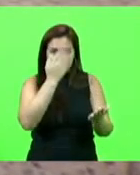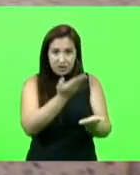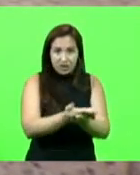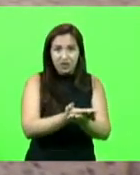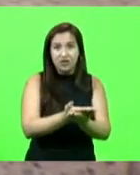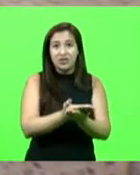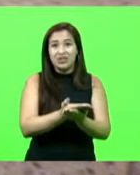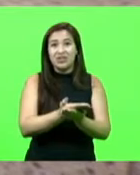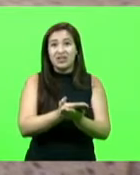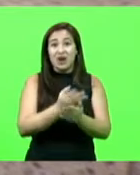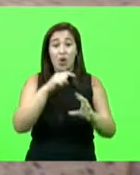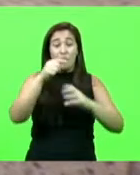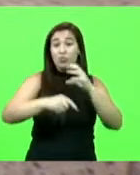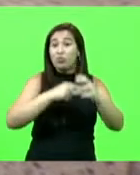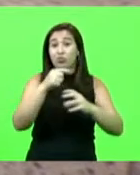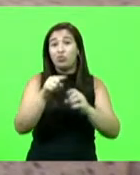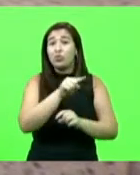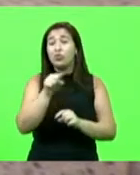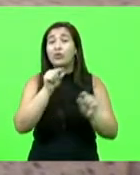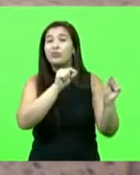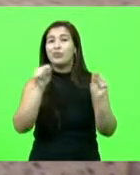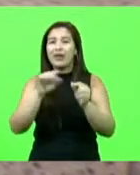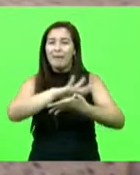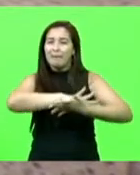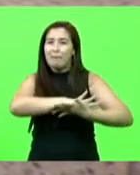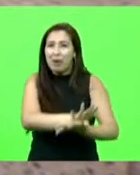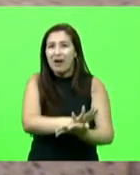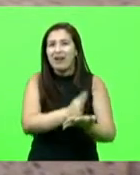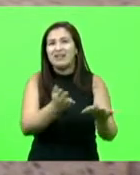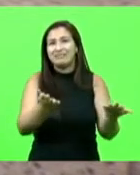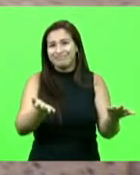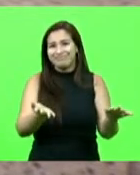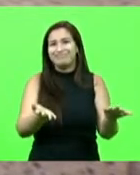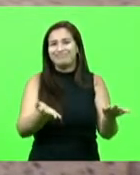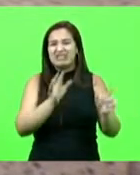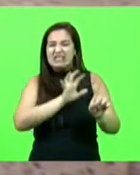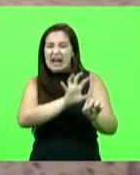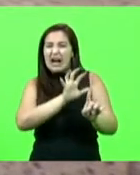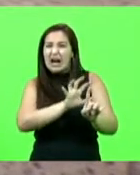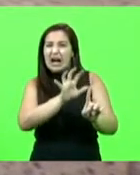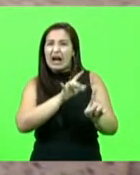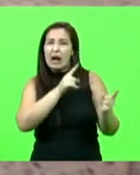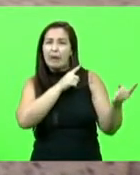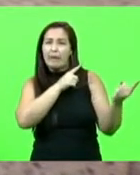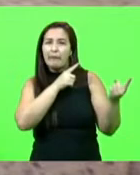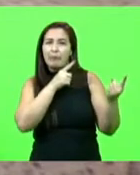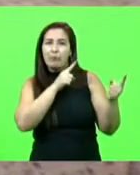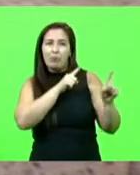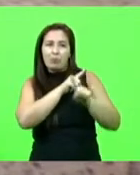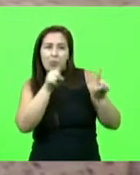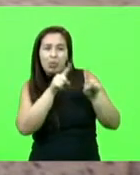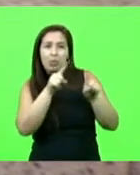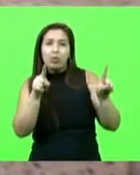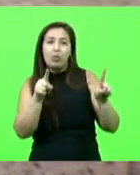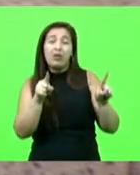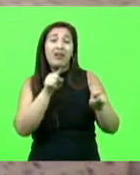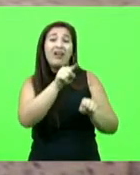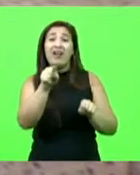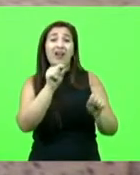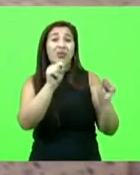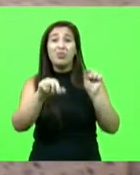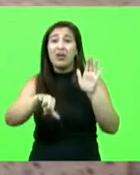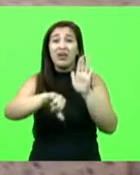parte do mundo. 20 cristãos martirizados pela única, pelo único pecado, pelo único crime de